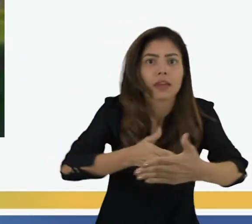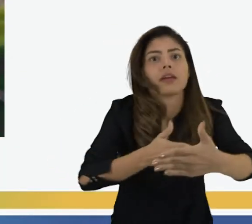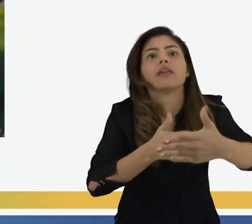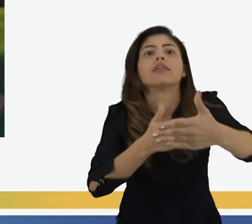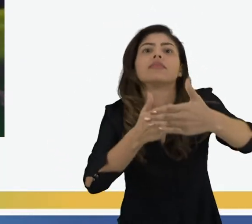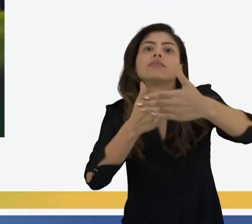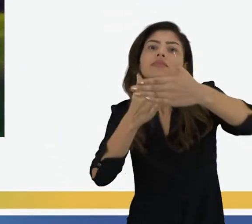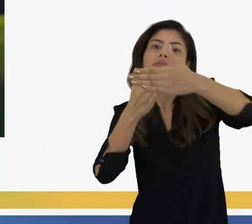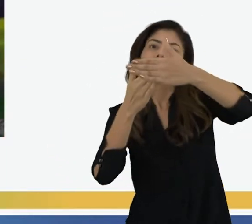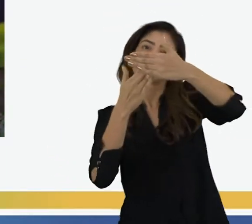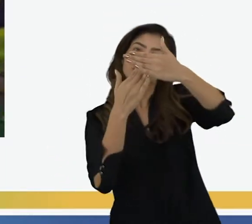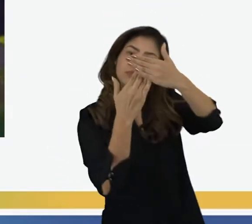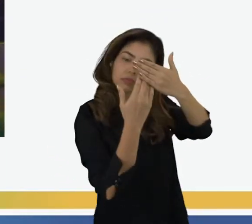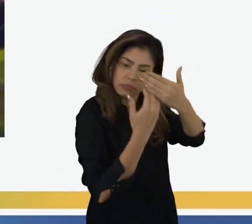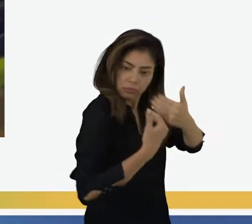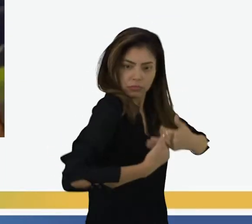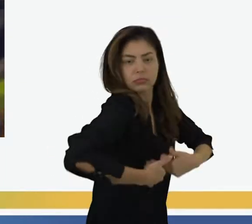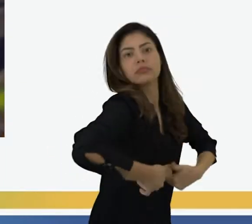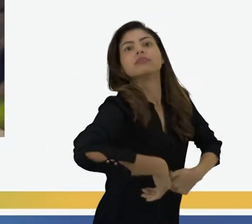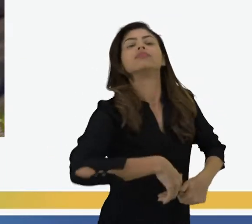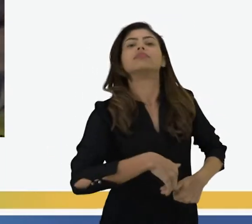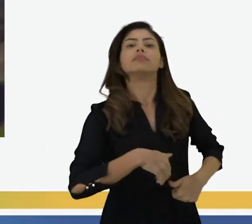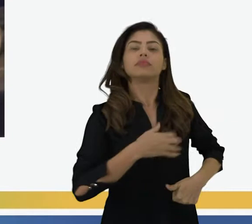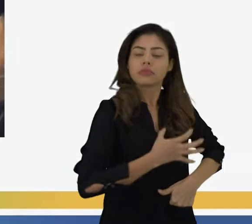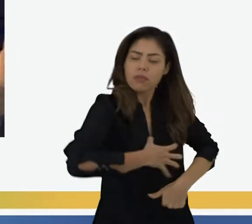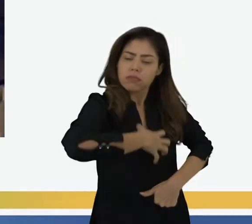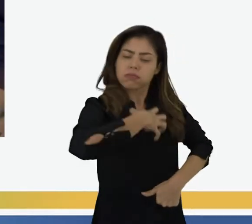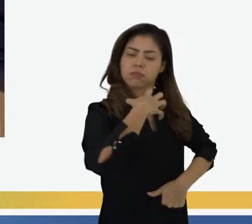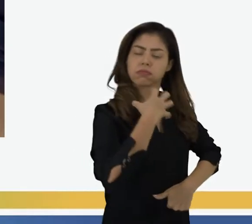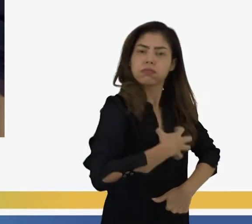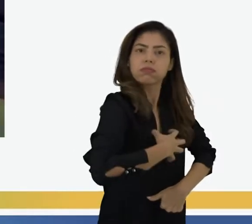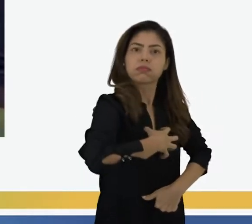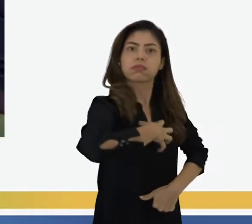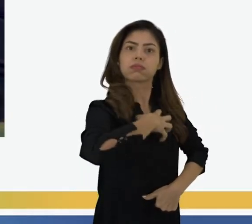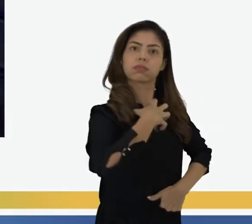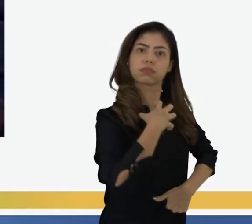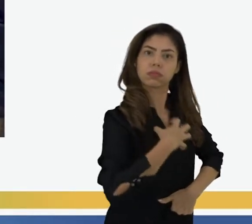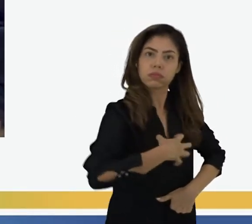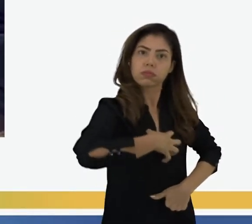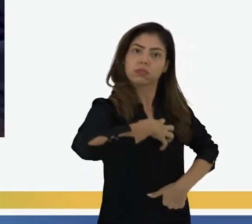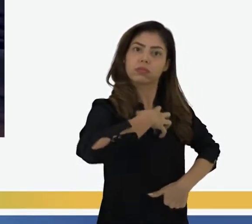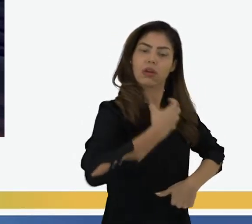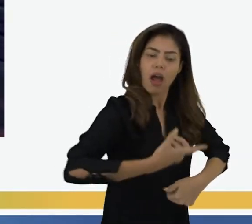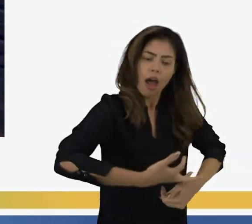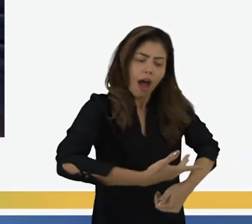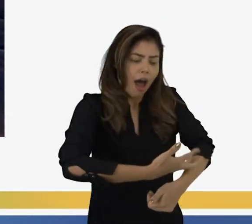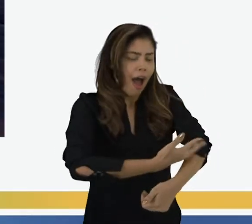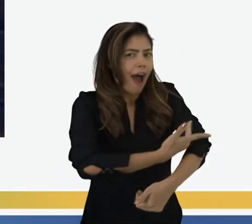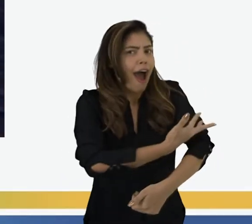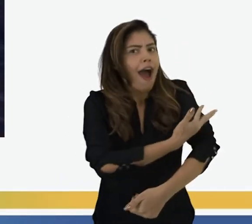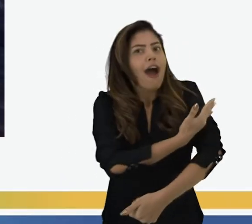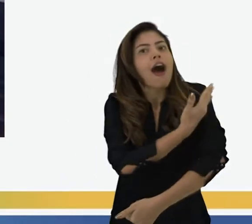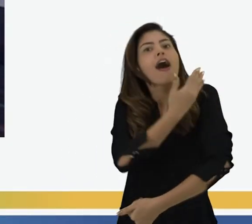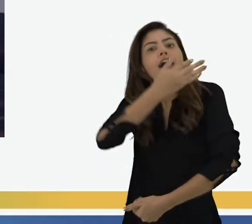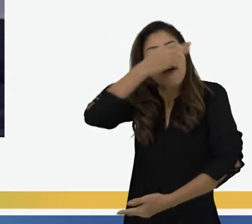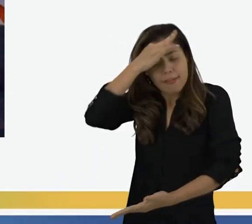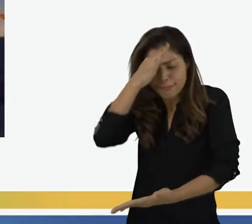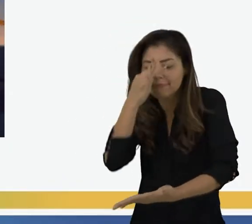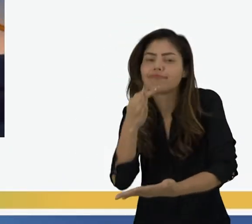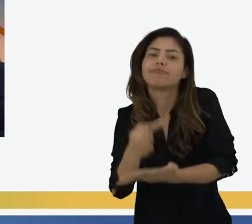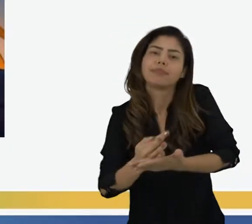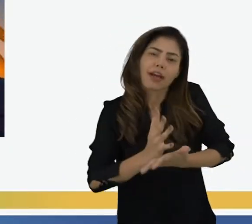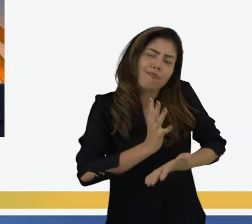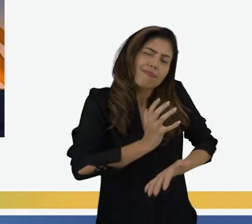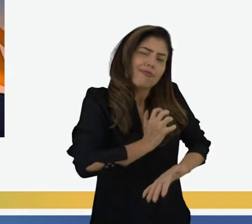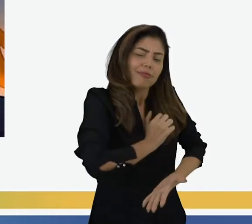Que nos guiará A dor